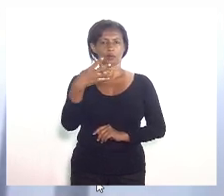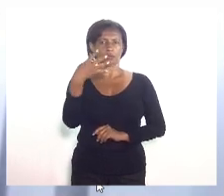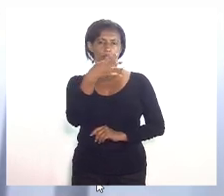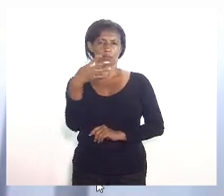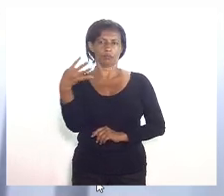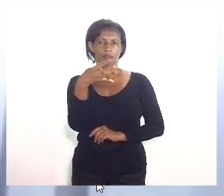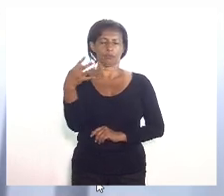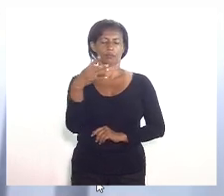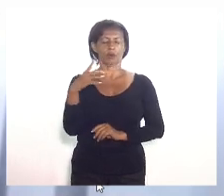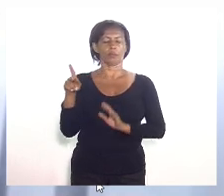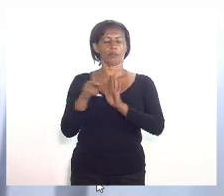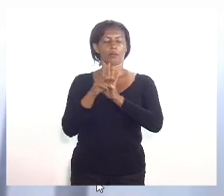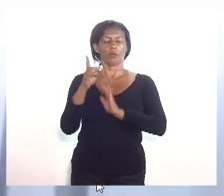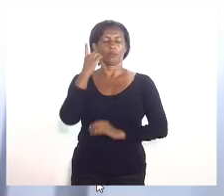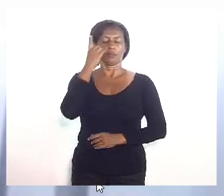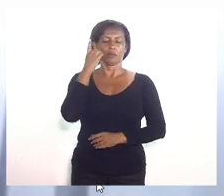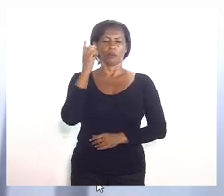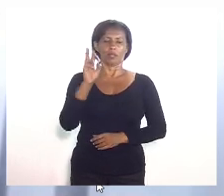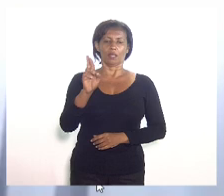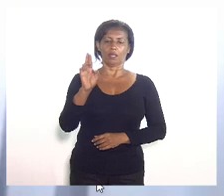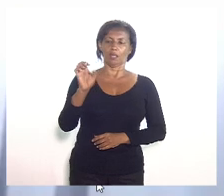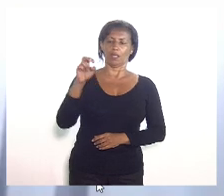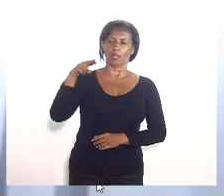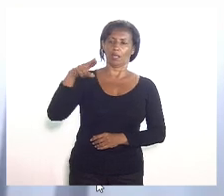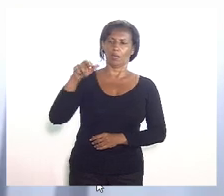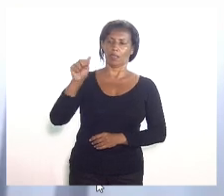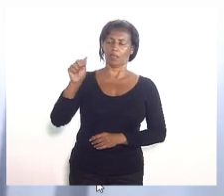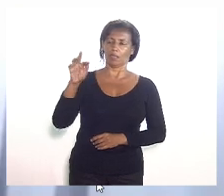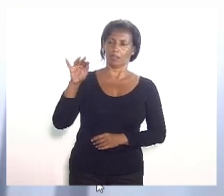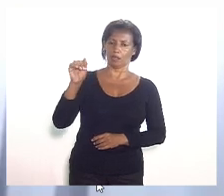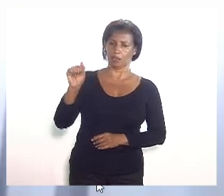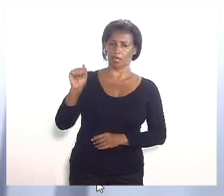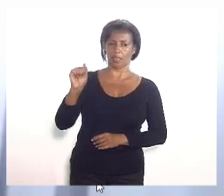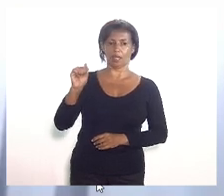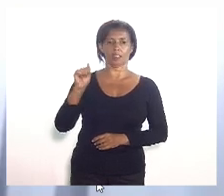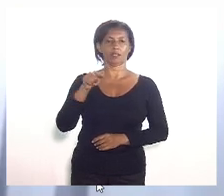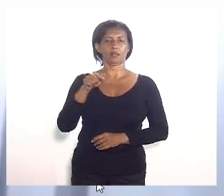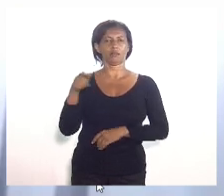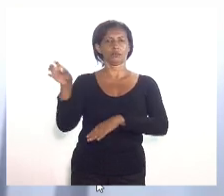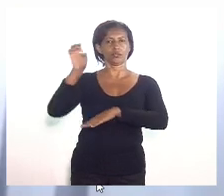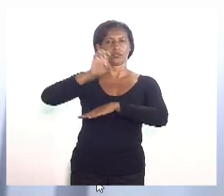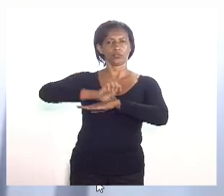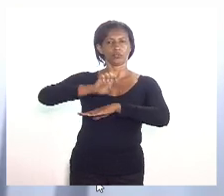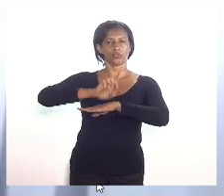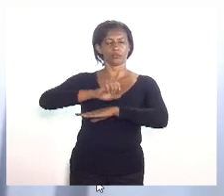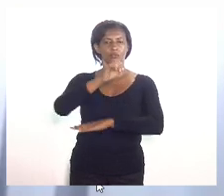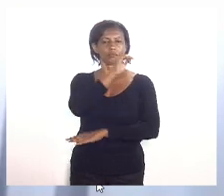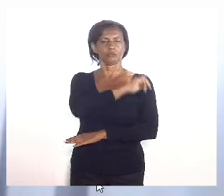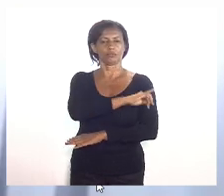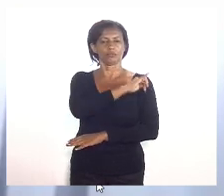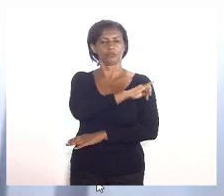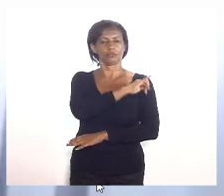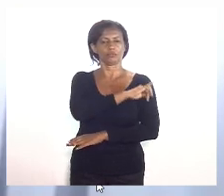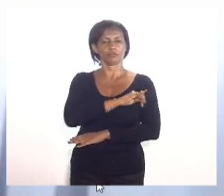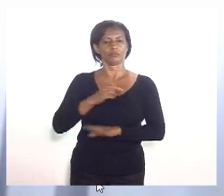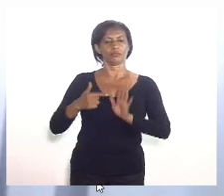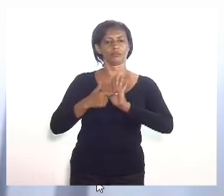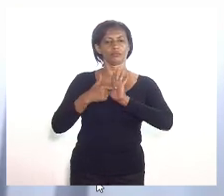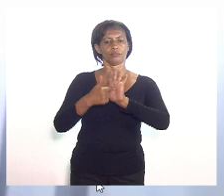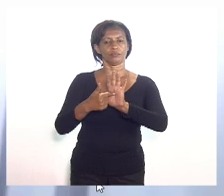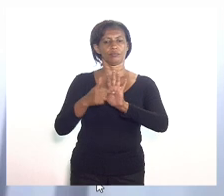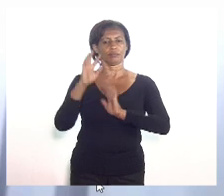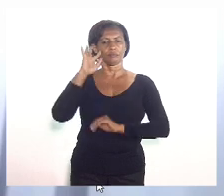deputada Renata Souza, que cria o dossiê COVID no âmbito do Estado do Rio de Janeiro, na forma que especifica e dá